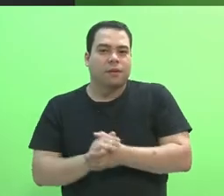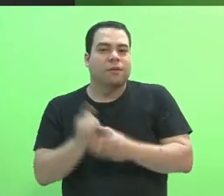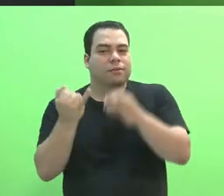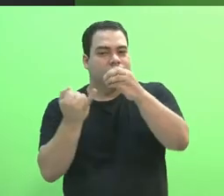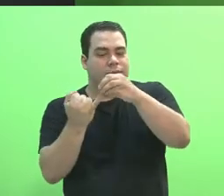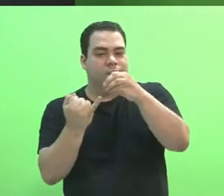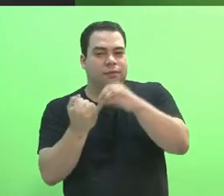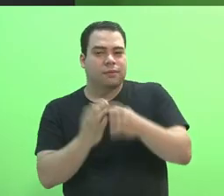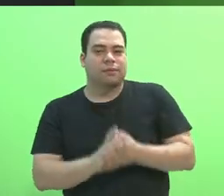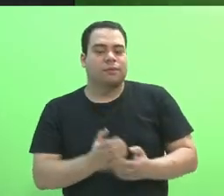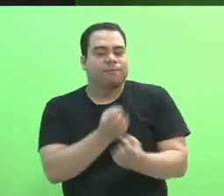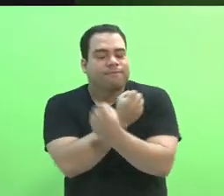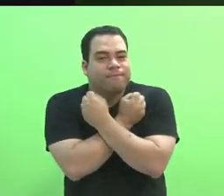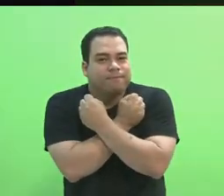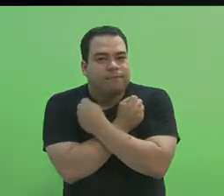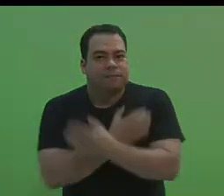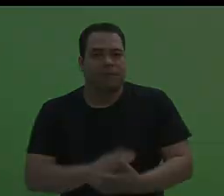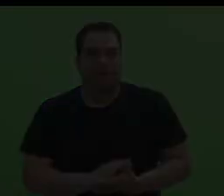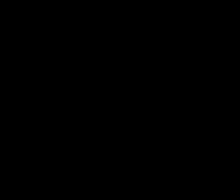instituição. Grande abraço.